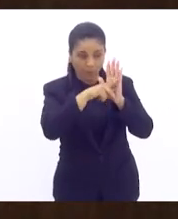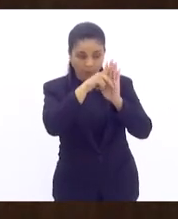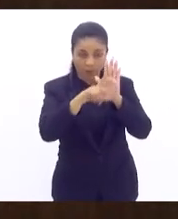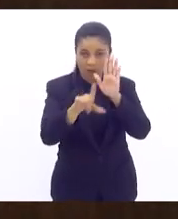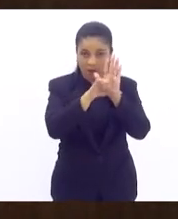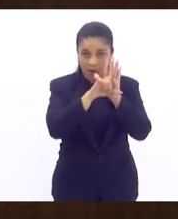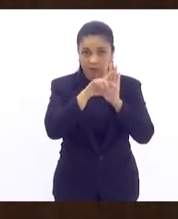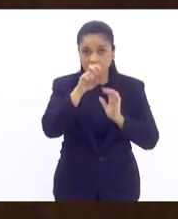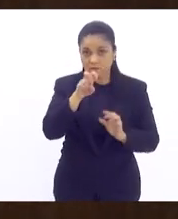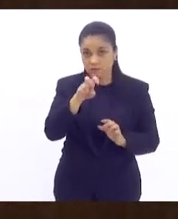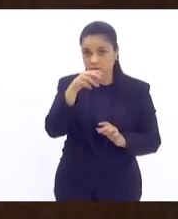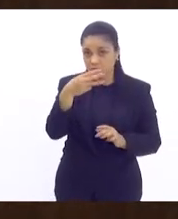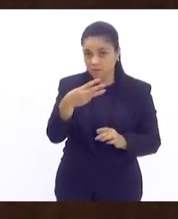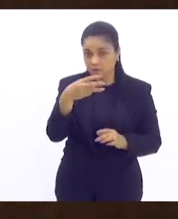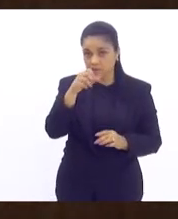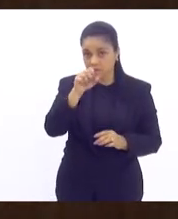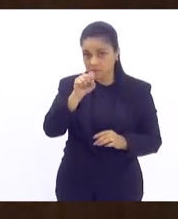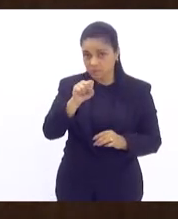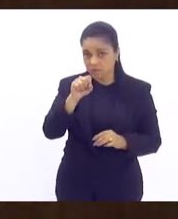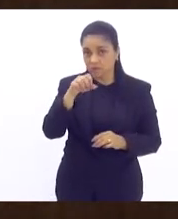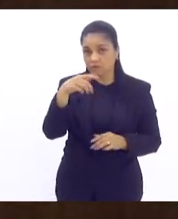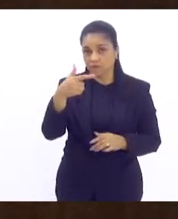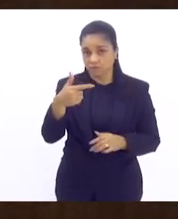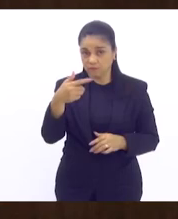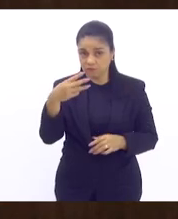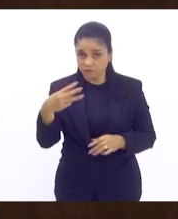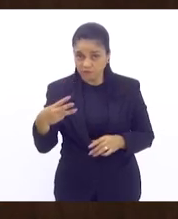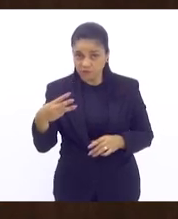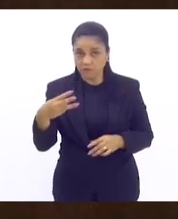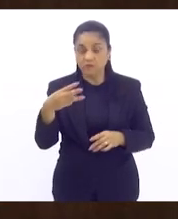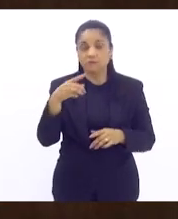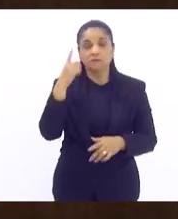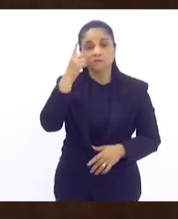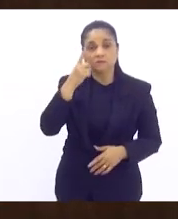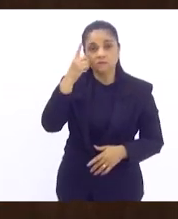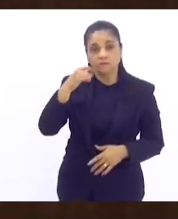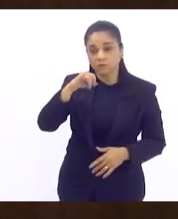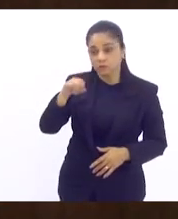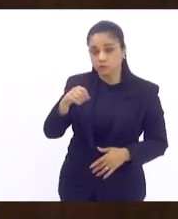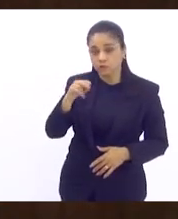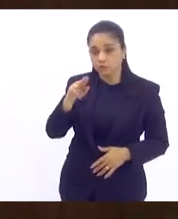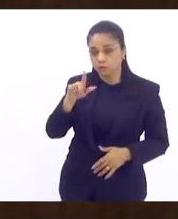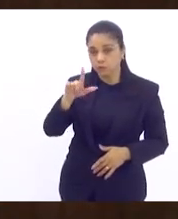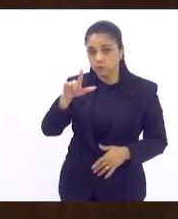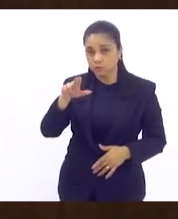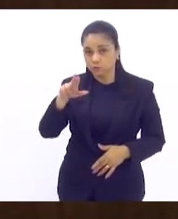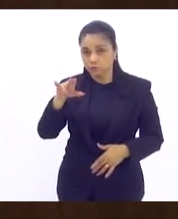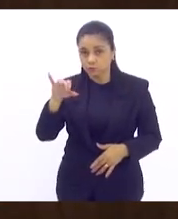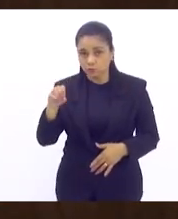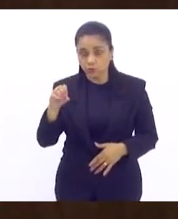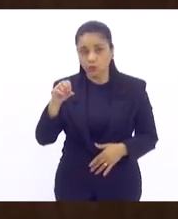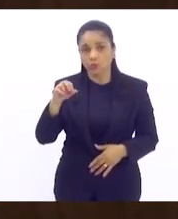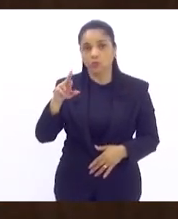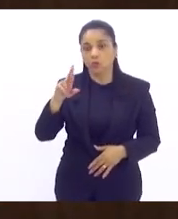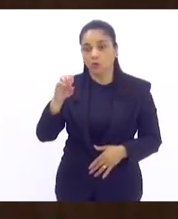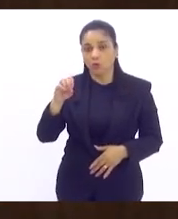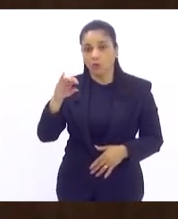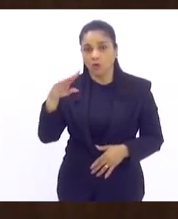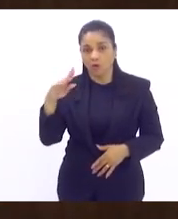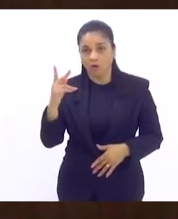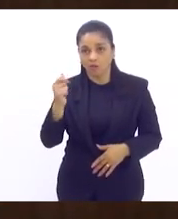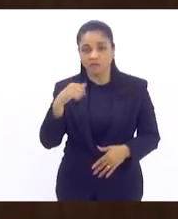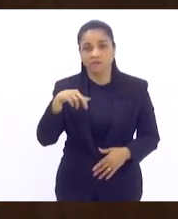538323 de autoria dos deputados Júlio Rocha e Renata Souza. É verdade.